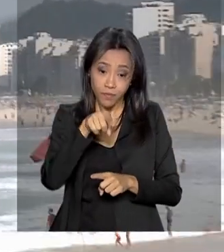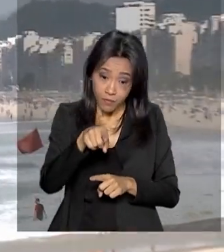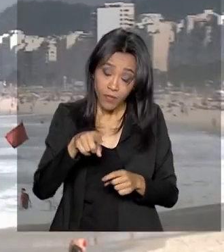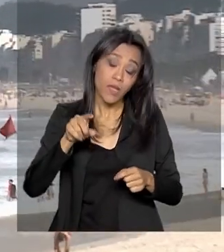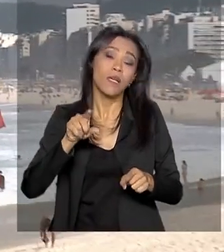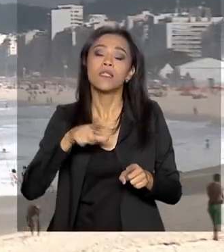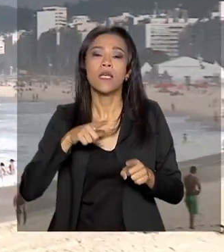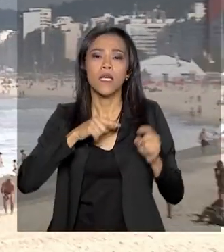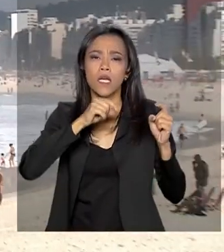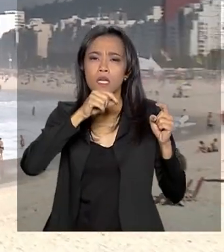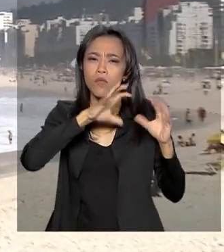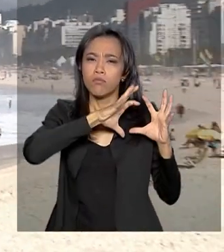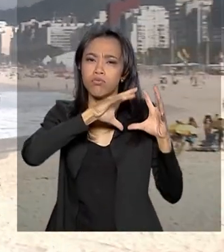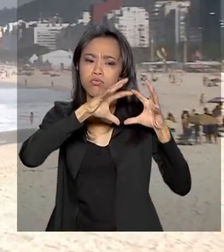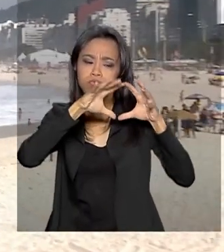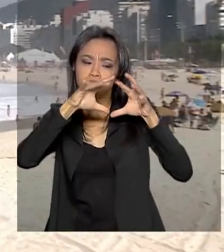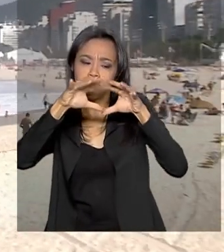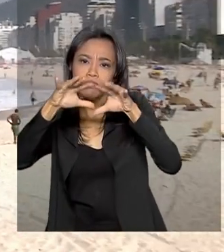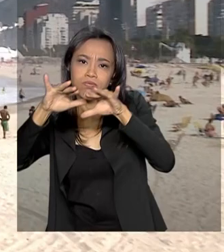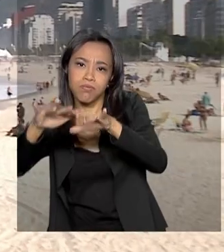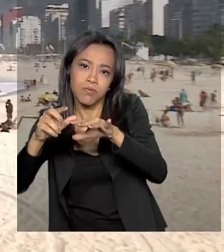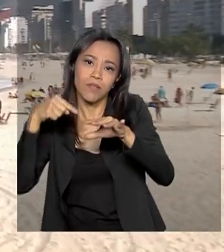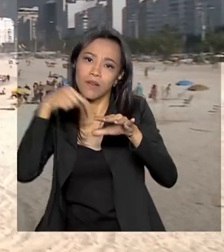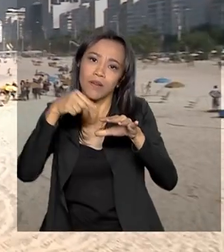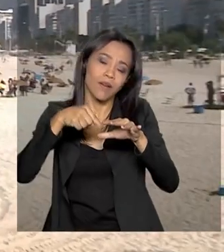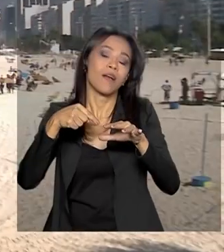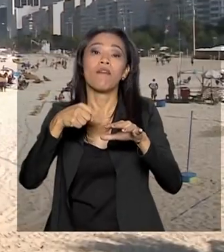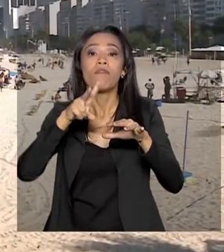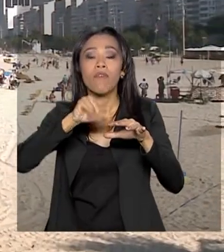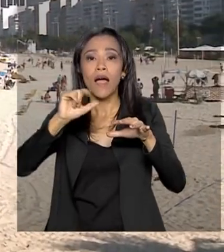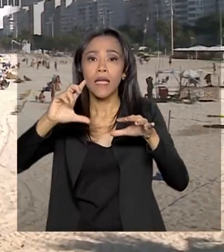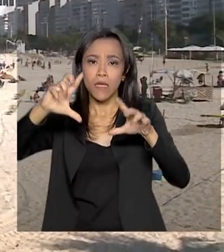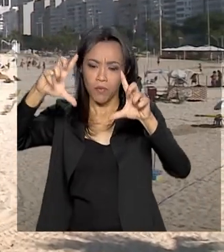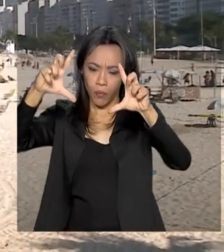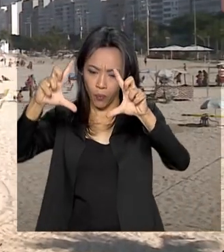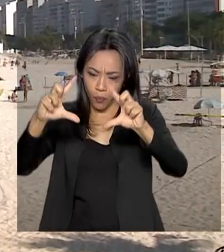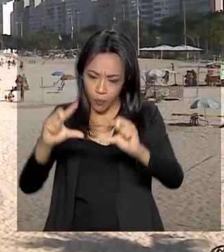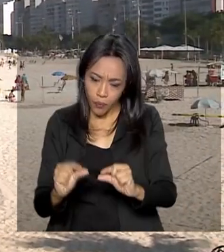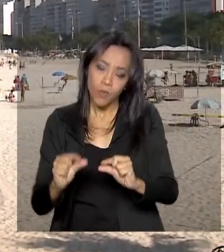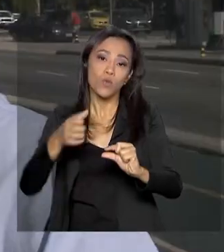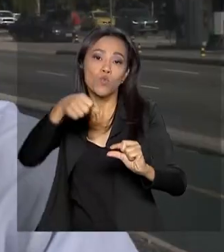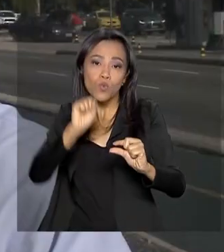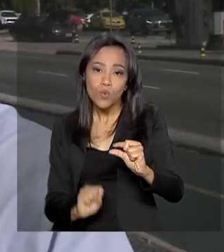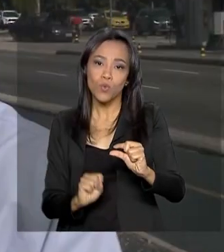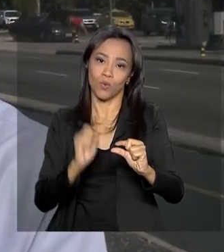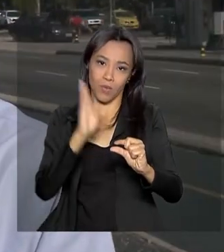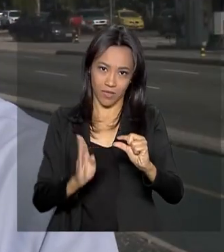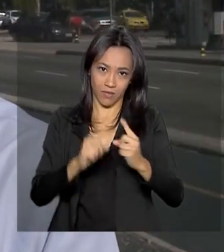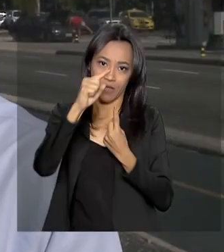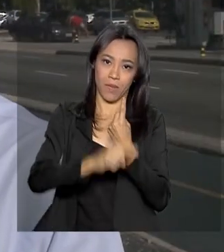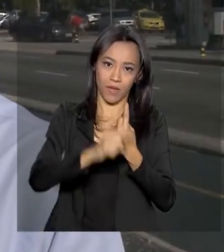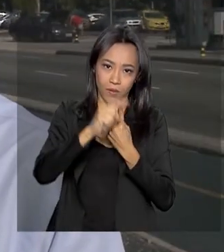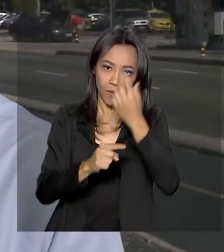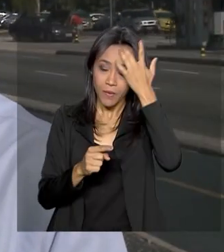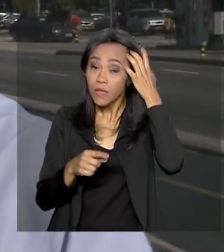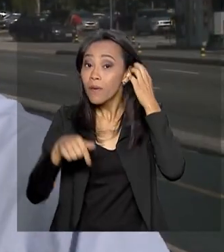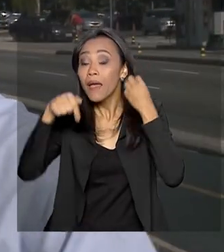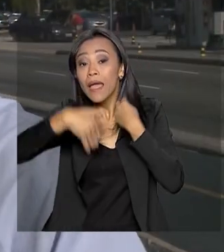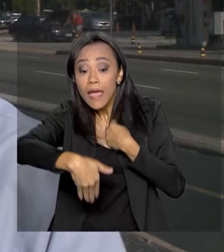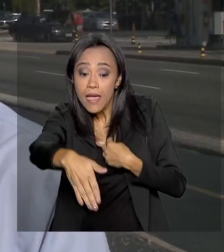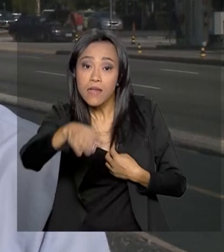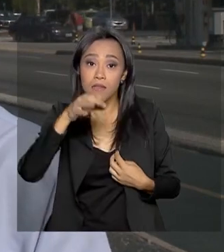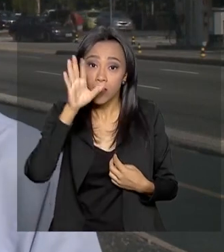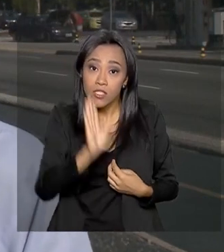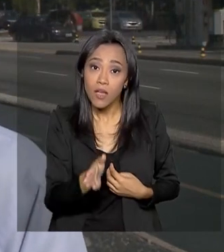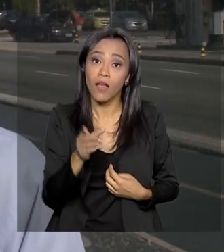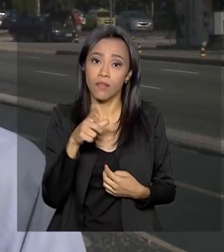massa polar já nesta semana deve fazer as temperaturas caírem no sul do país. Como nós vamos ter esse fim de semana, Já temos uma